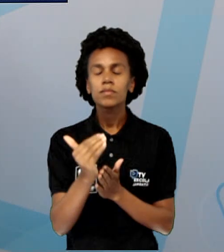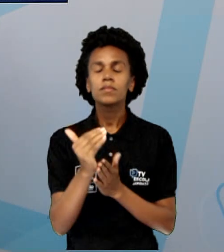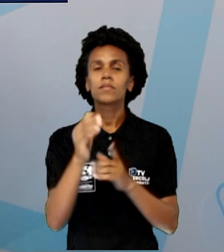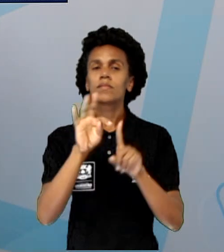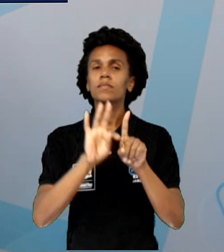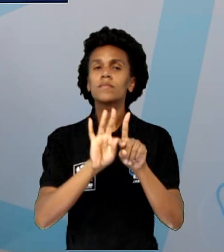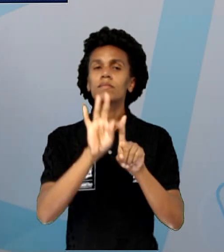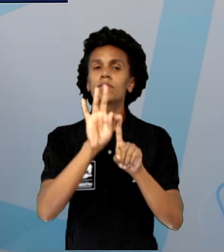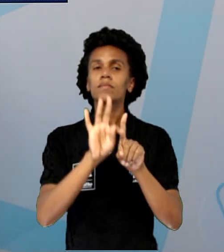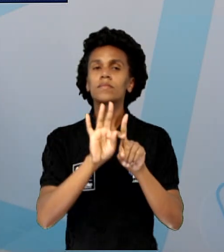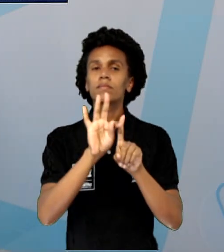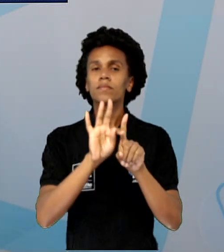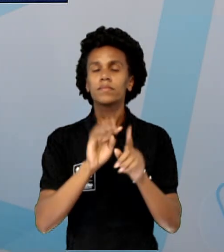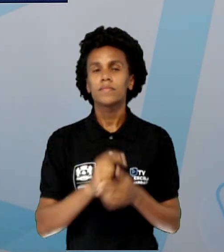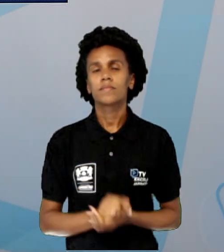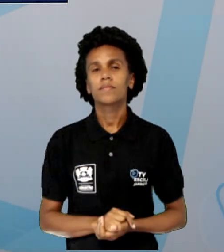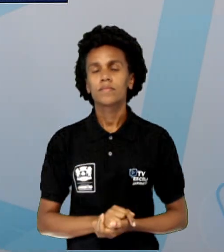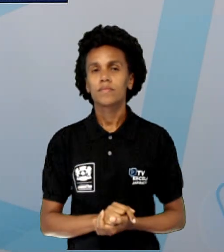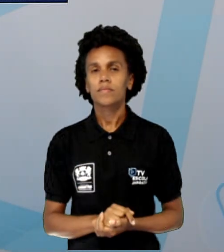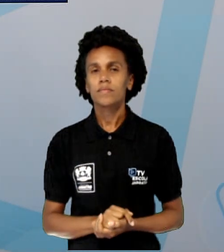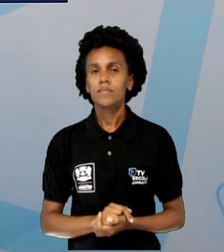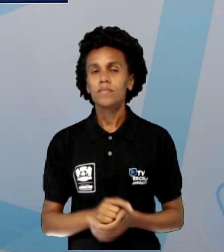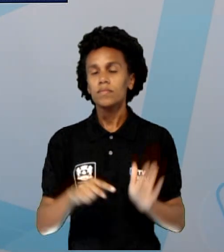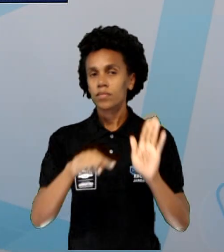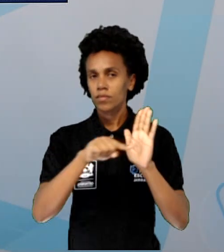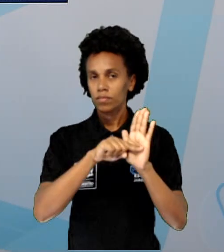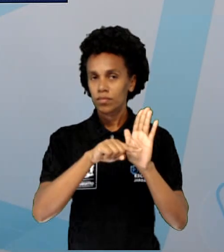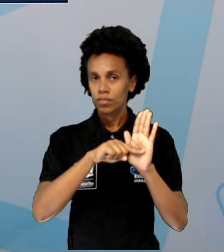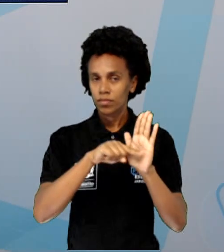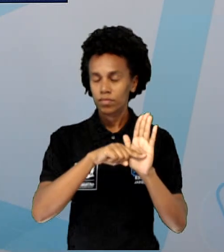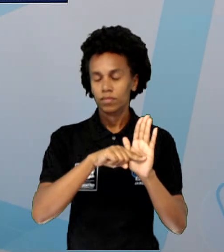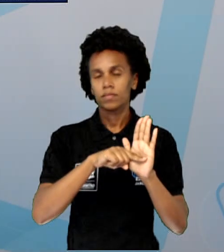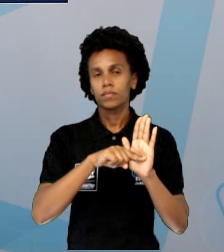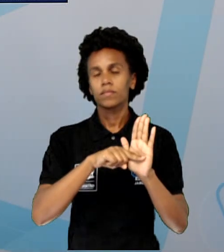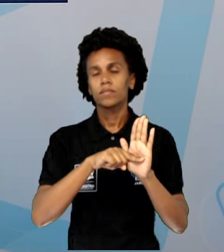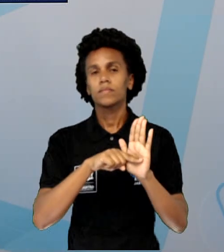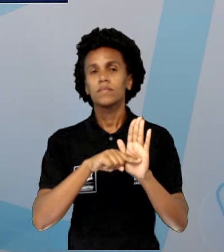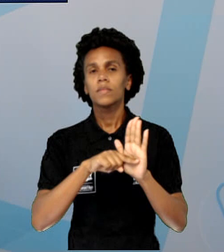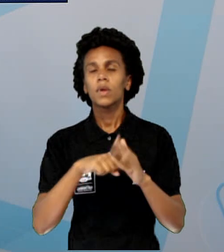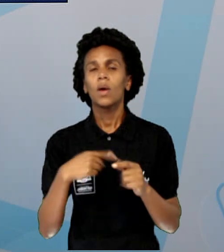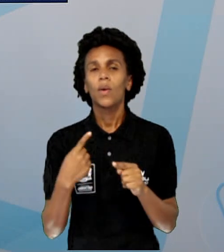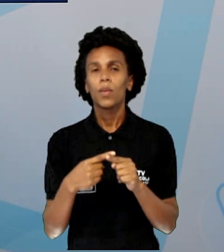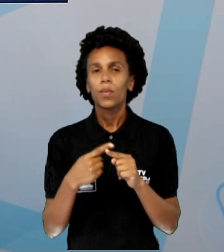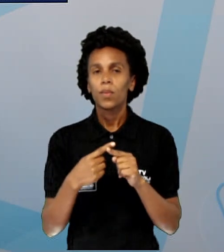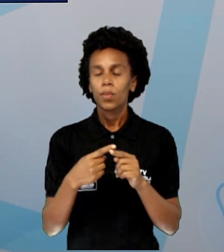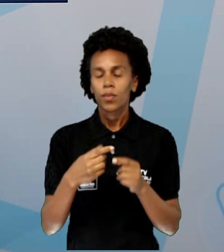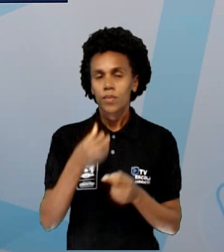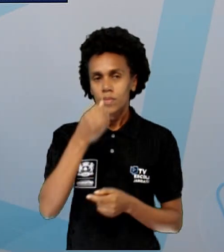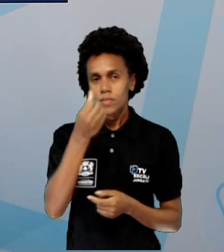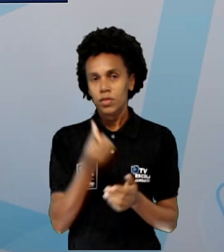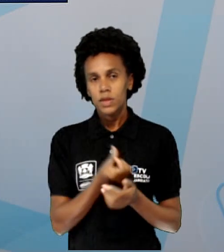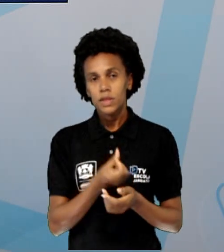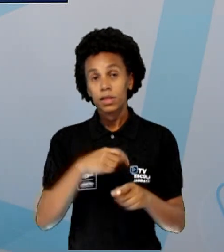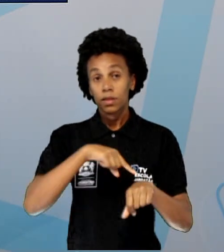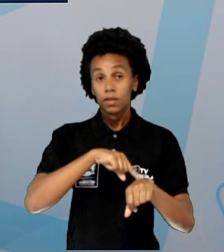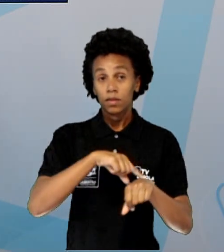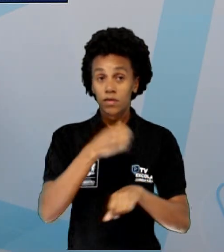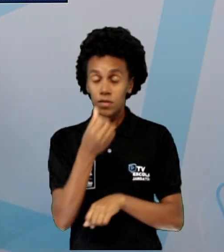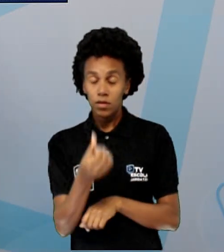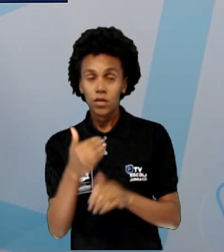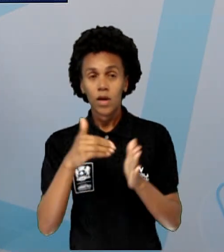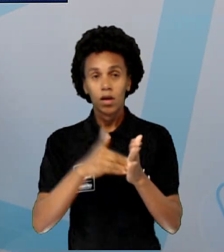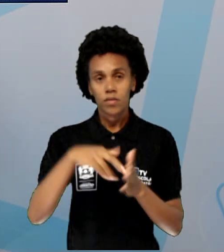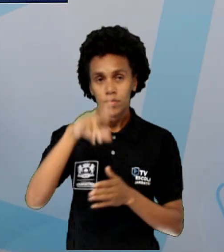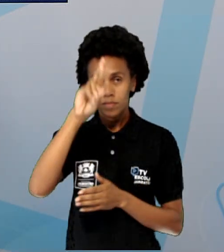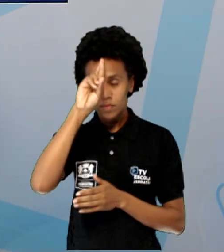fazer a subtração, porque de 6 às 12 houve a soma. Aumentou 14 graus. Então quer dizer